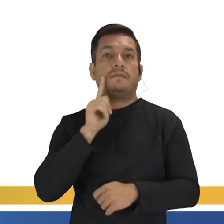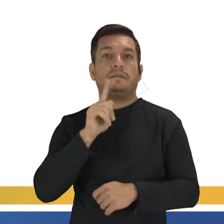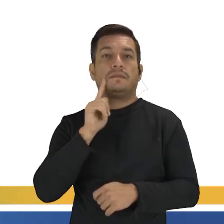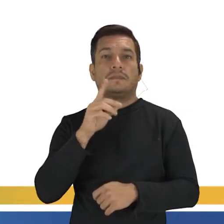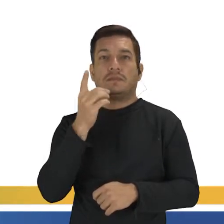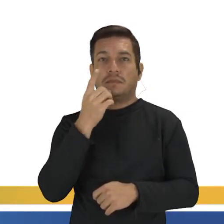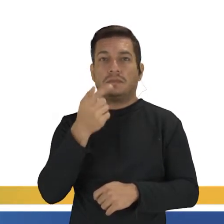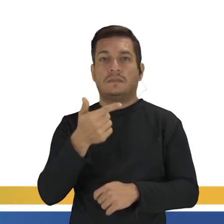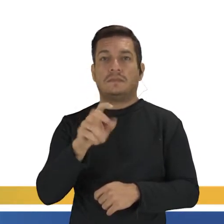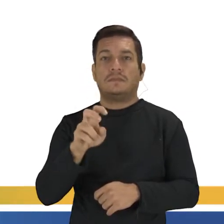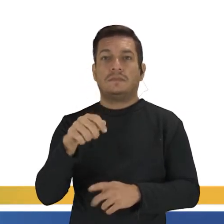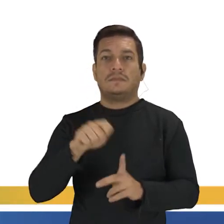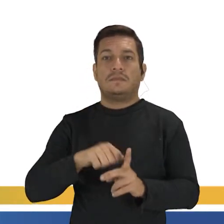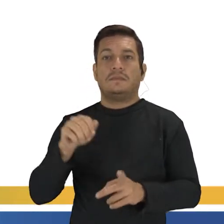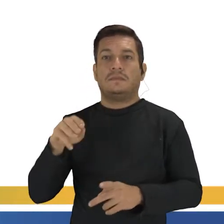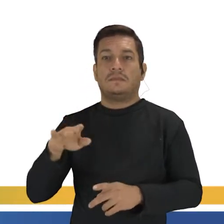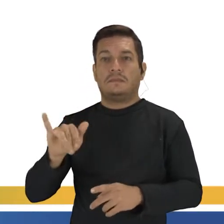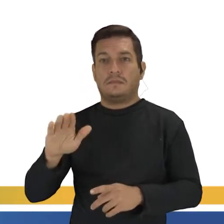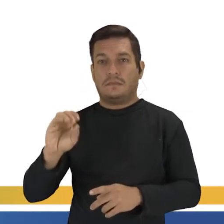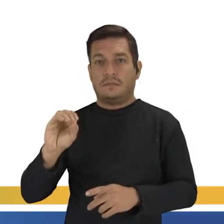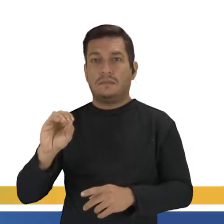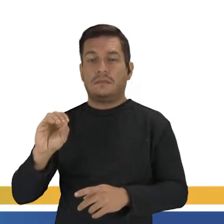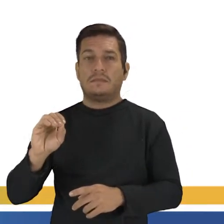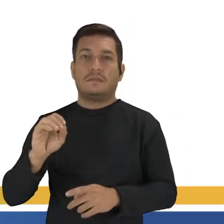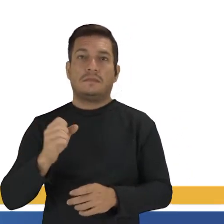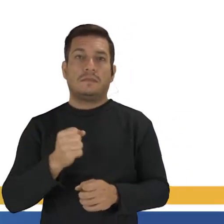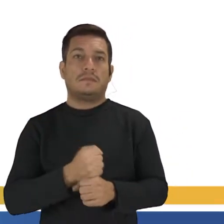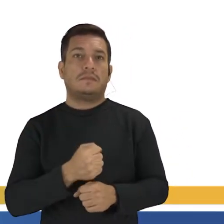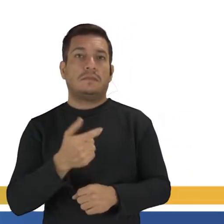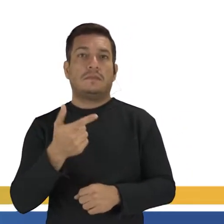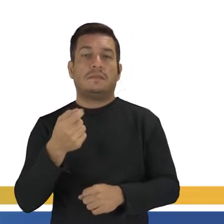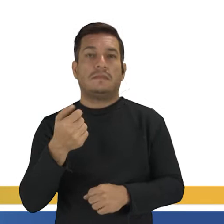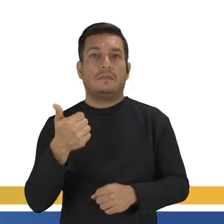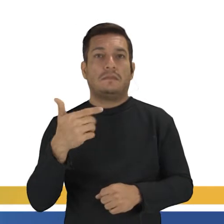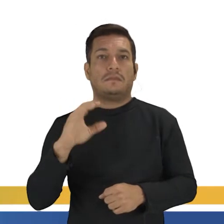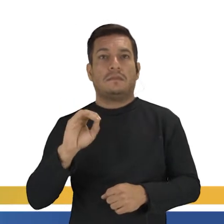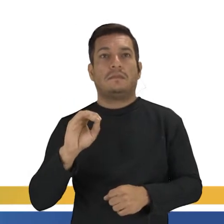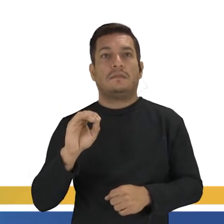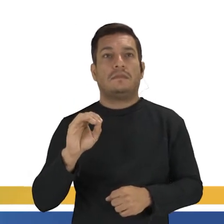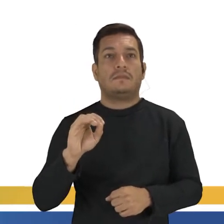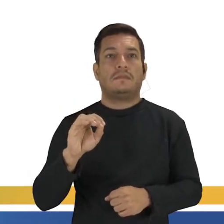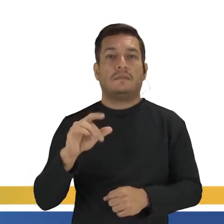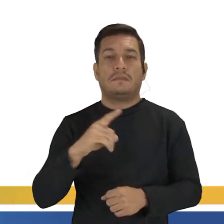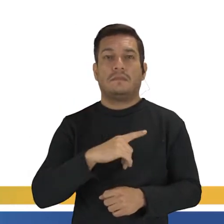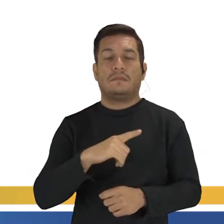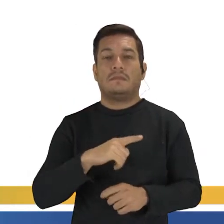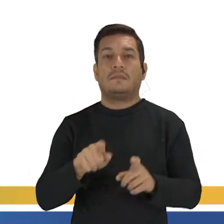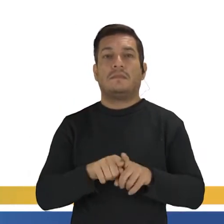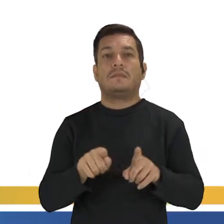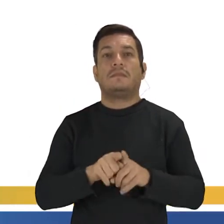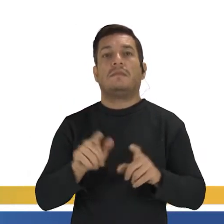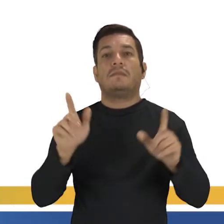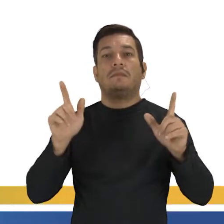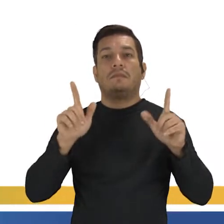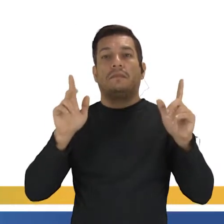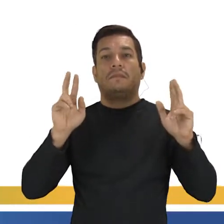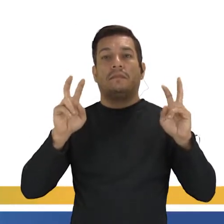no dia 25 de maio, né? De 2020. E aí a gente tem como lema o quê?